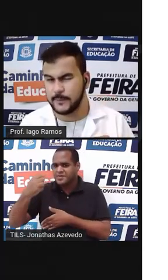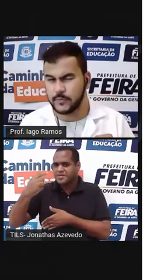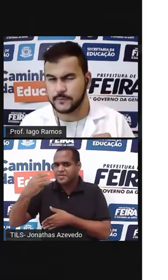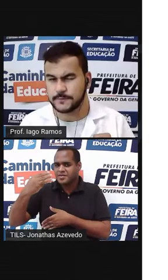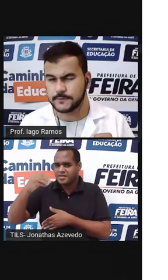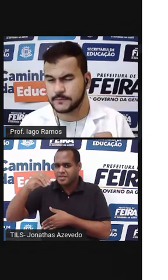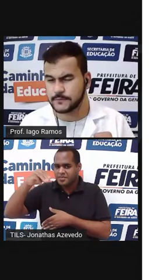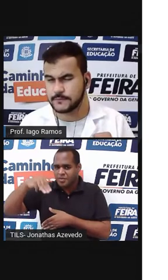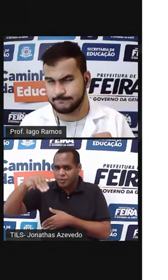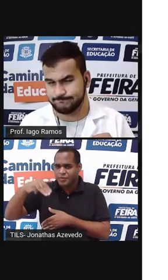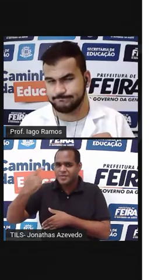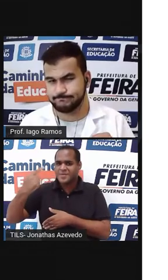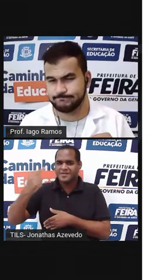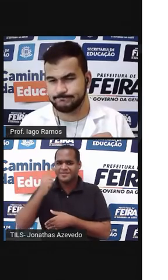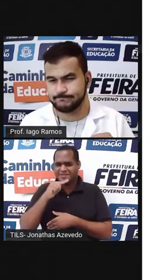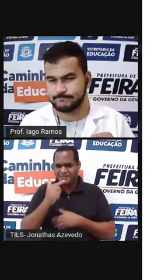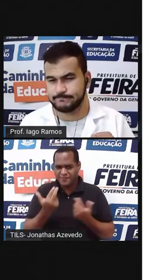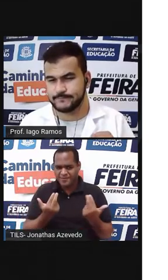primeiro tempo?